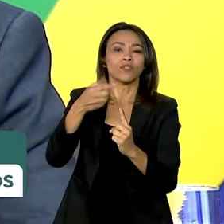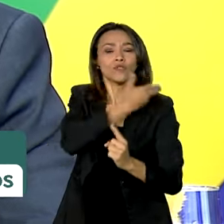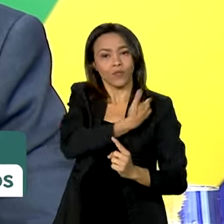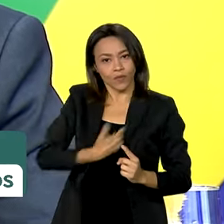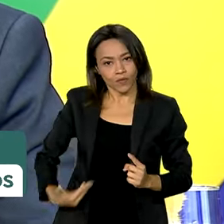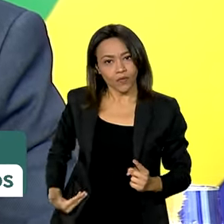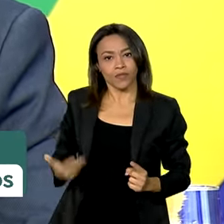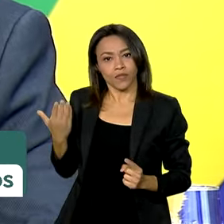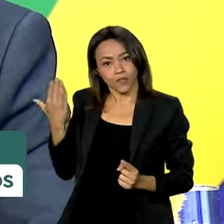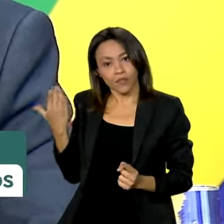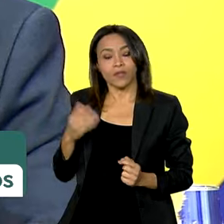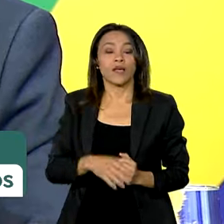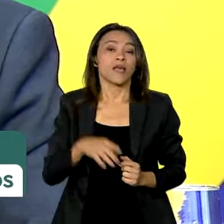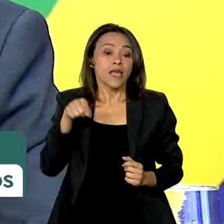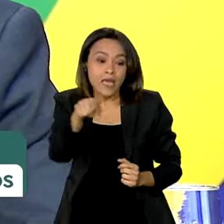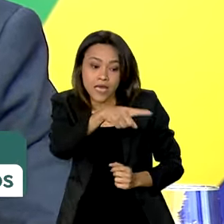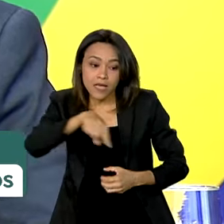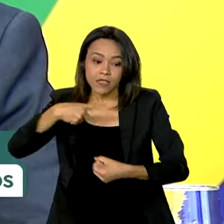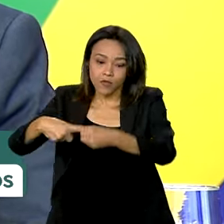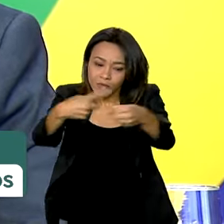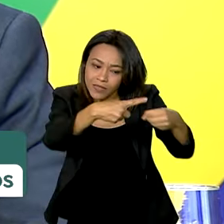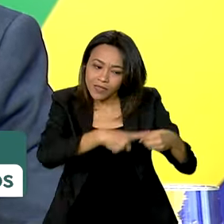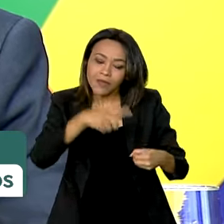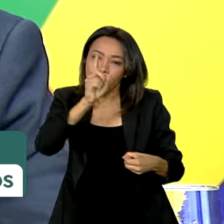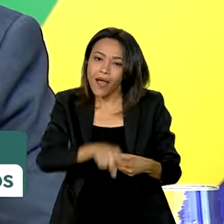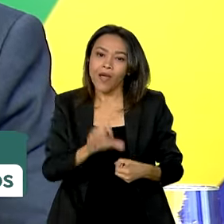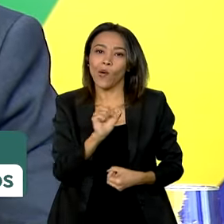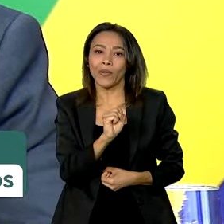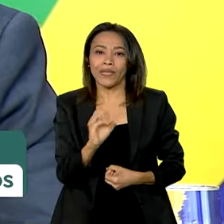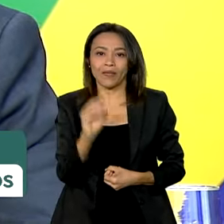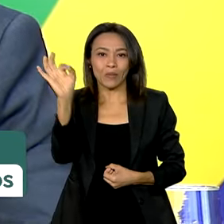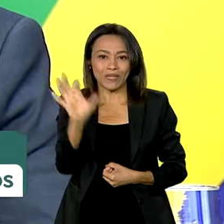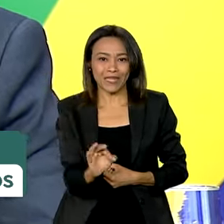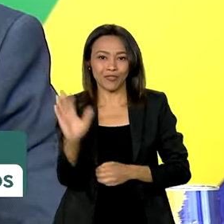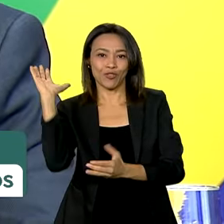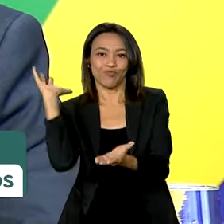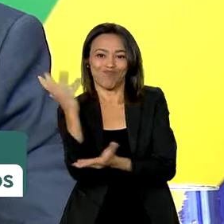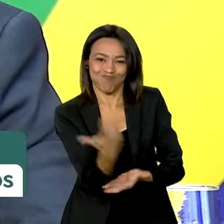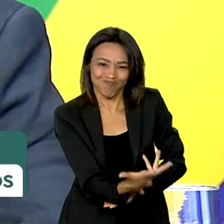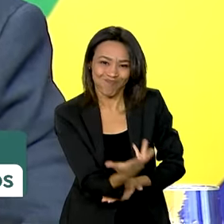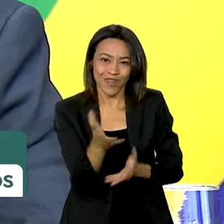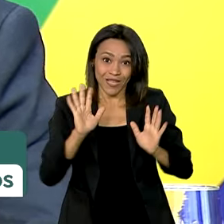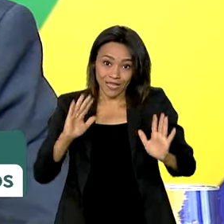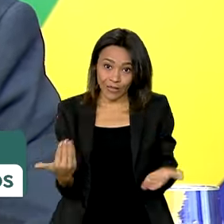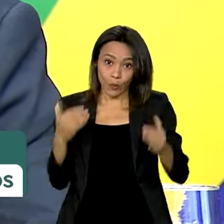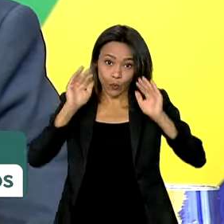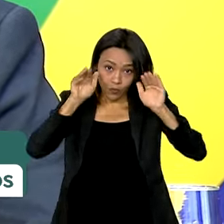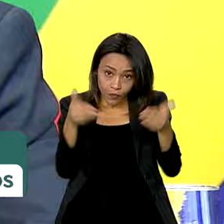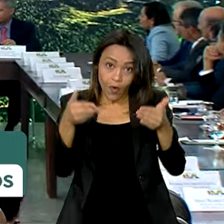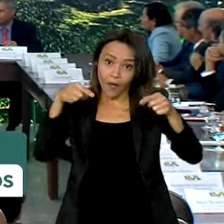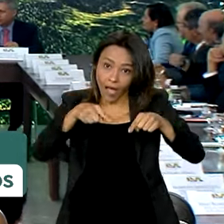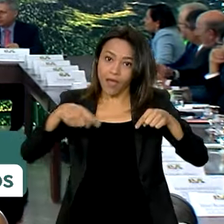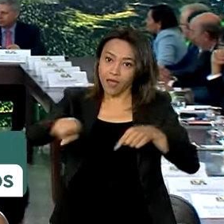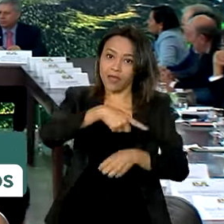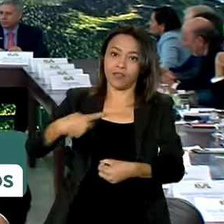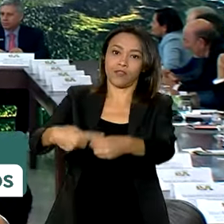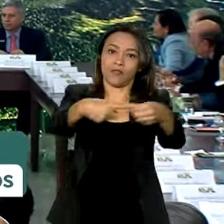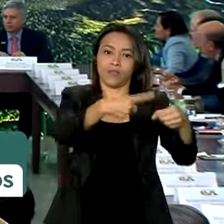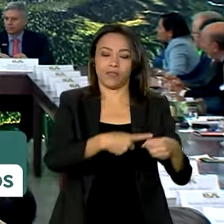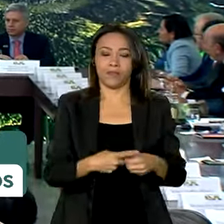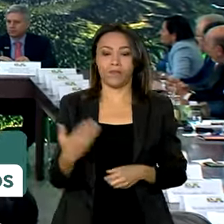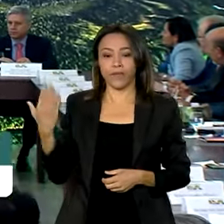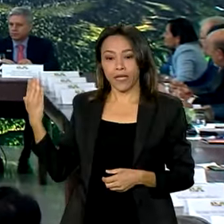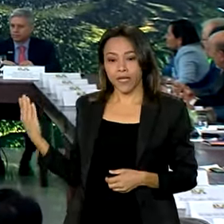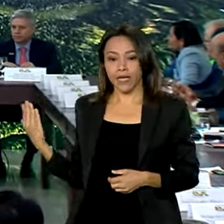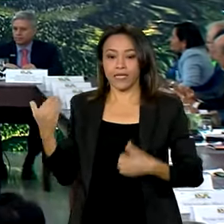Esses municípios respondem por 80% dos desmatamentos. Então o foco agora, nesse momento, são esses municípios. Nós estamos abrindo